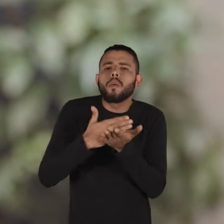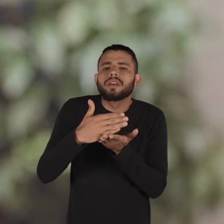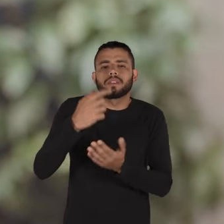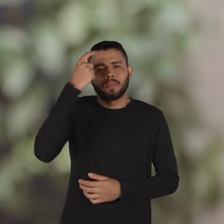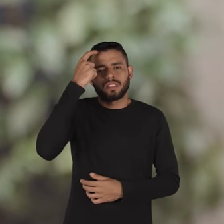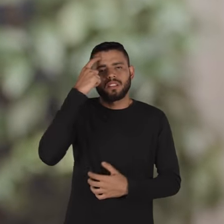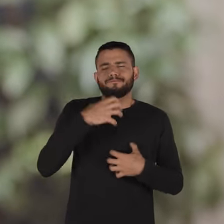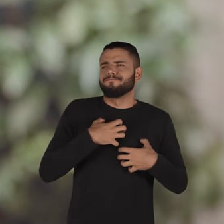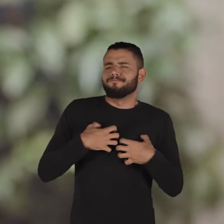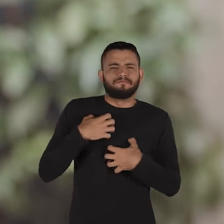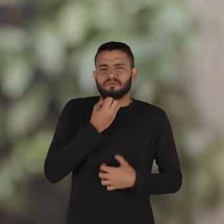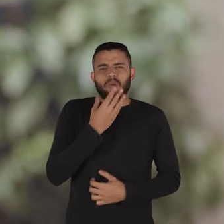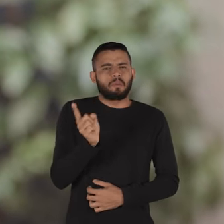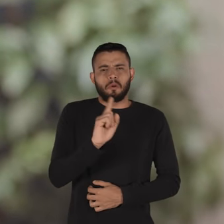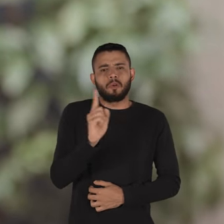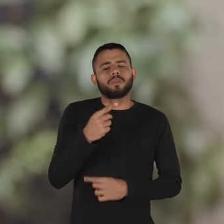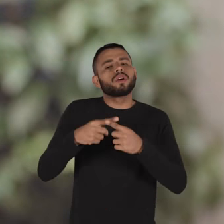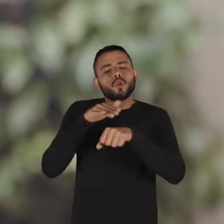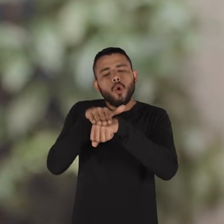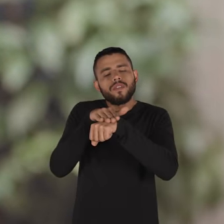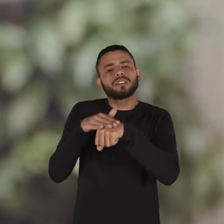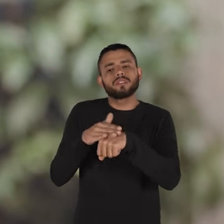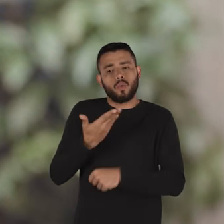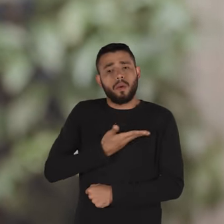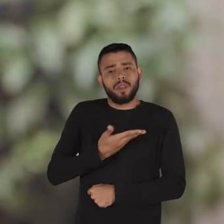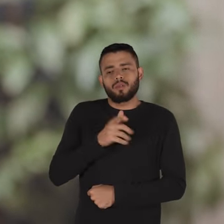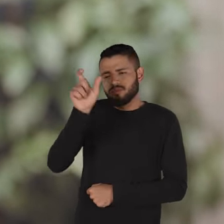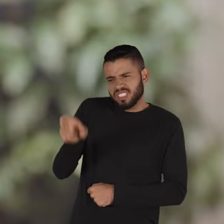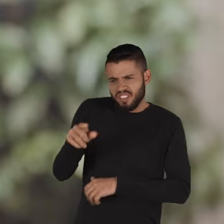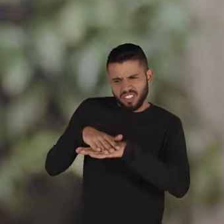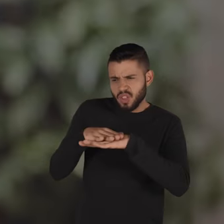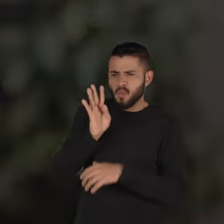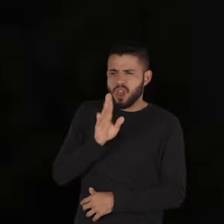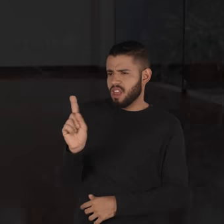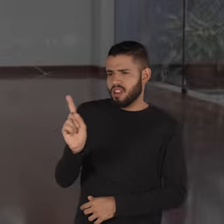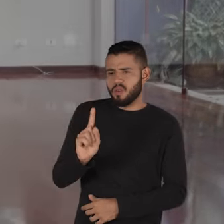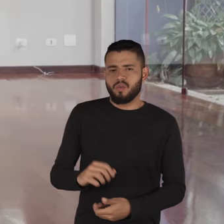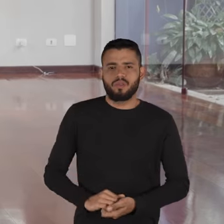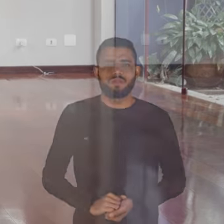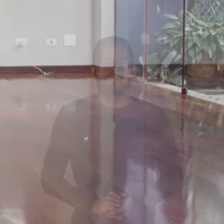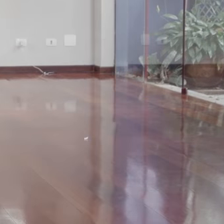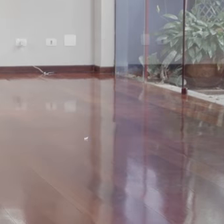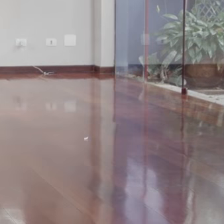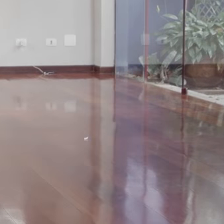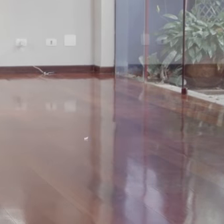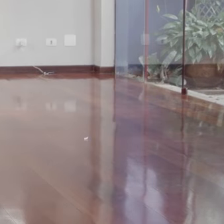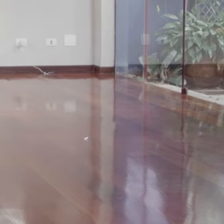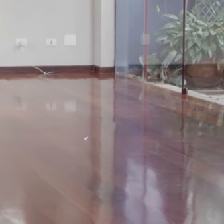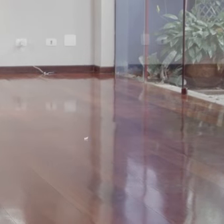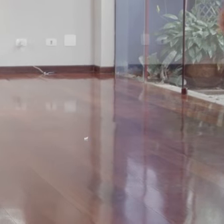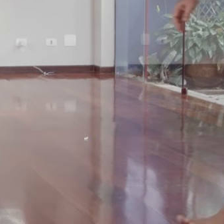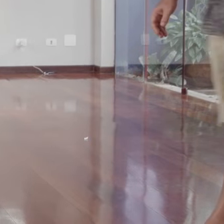se você começa a achar que não faz bem ser assim por que você não fala com seu amigo que não é legal aquilo que ele tá fazendo? em diversos momentos